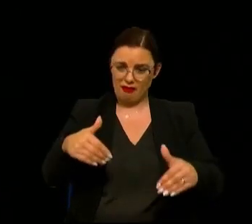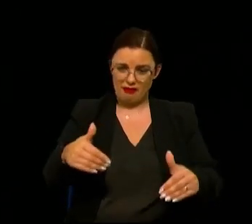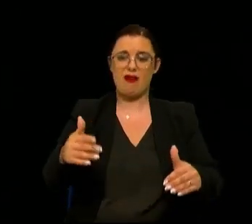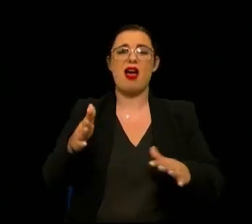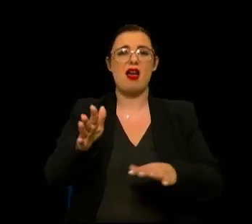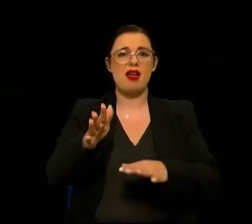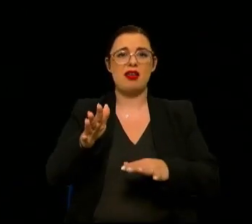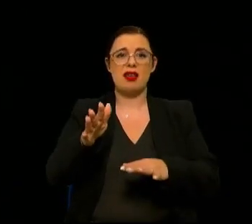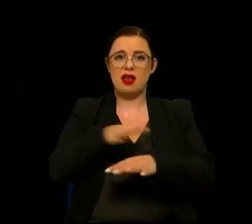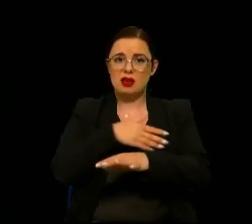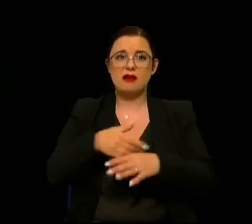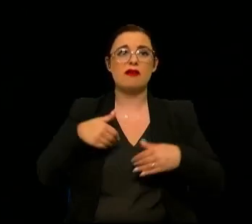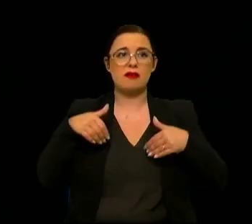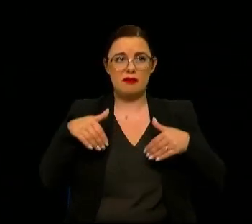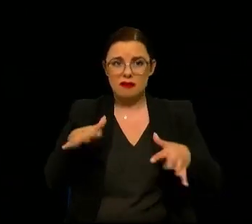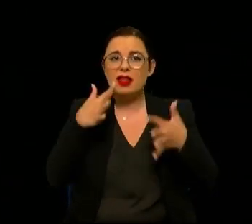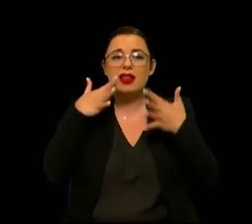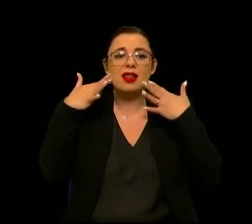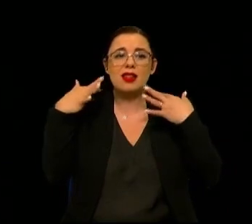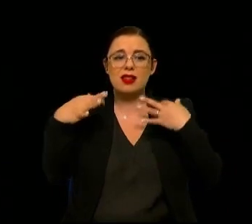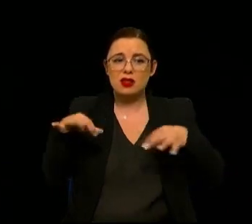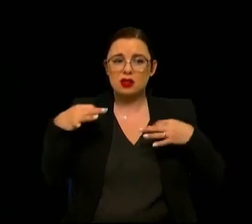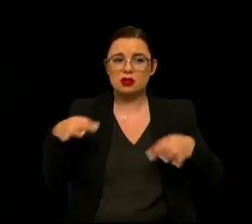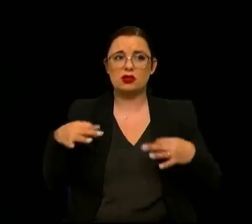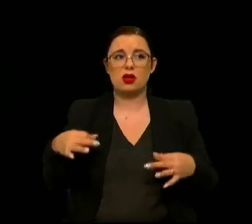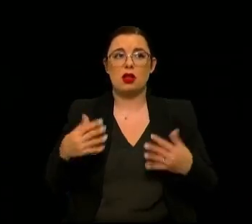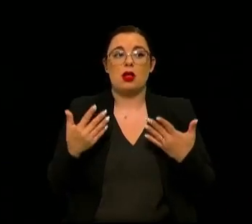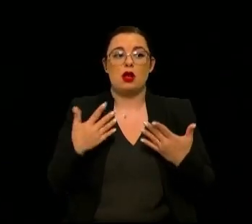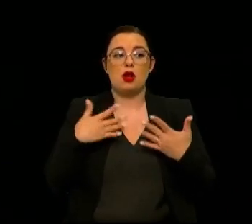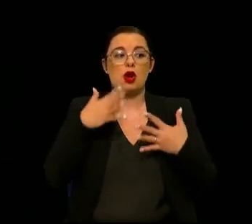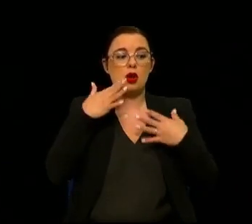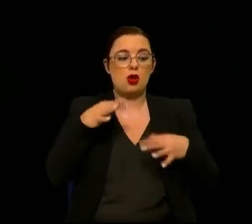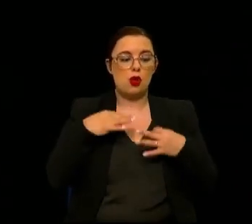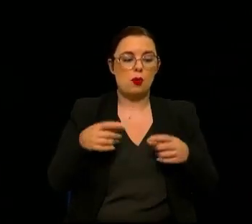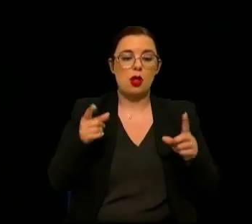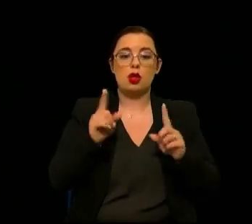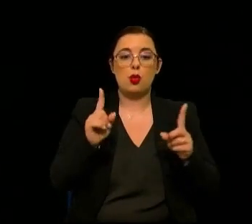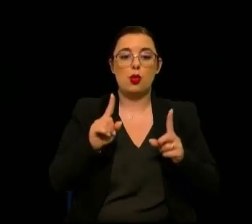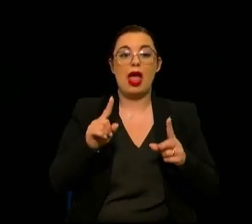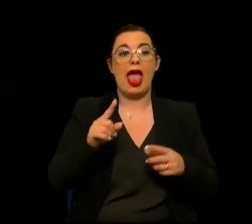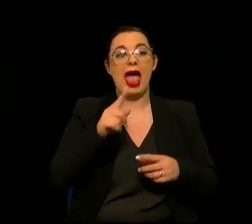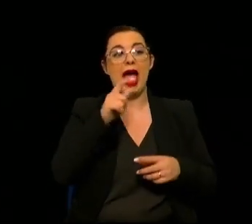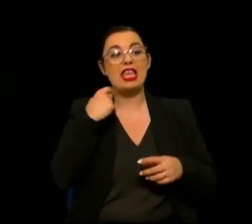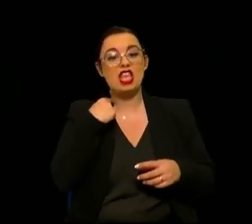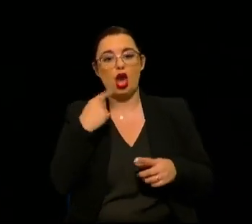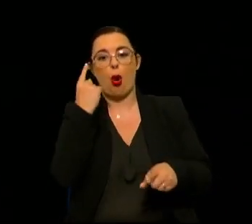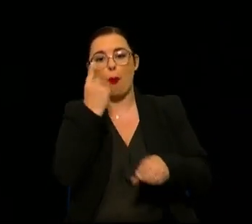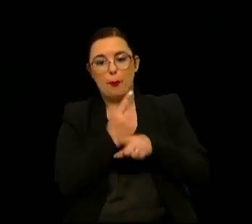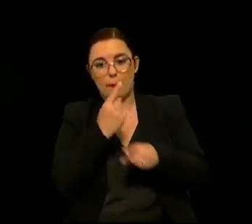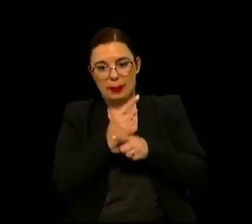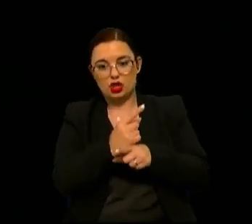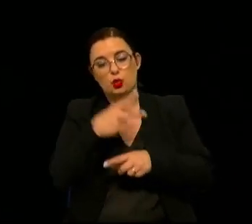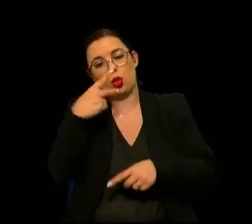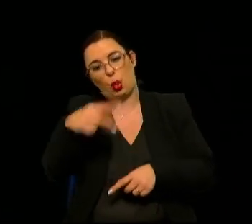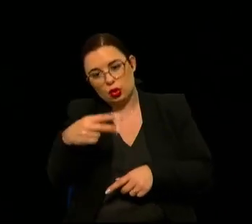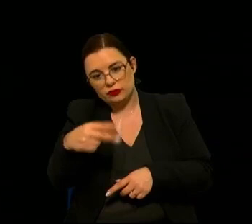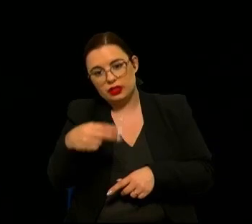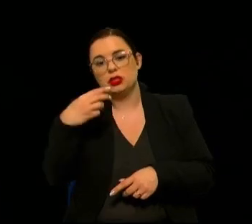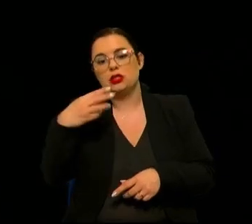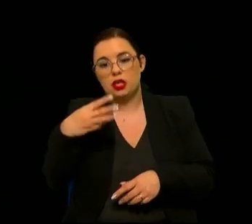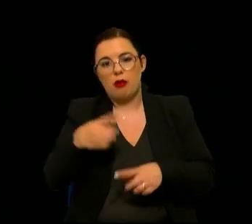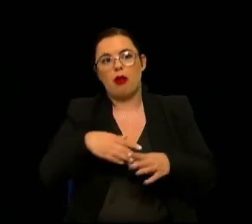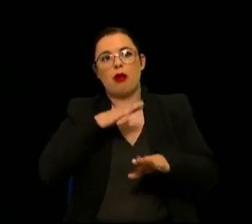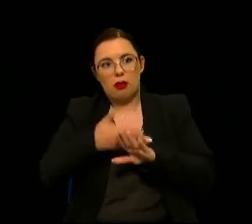neiras, mas é natural que façam as neiras. Ora, o que não é natural é que façam a mesma as neiras duas vezes, e repetidamente. E,